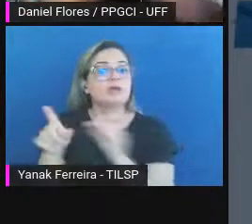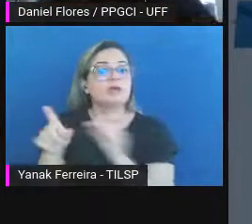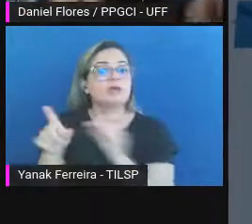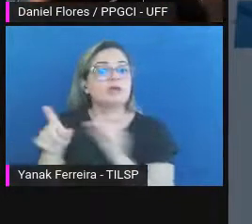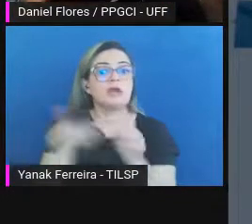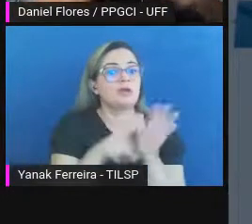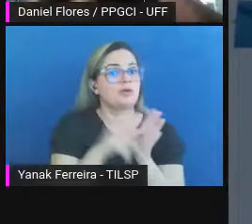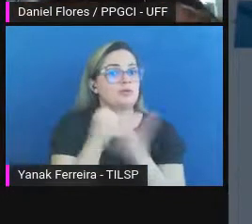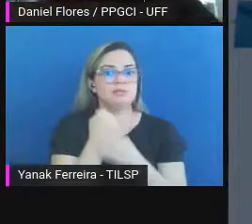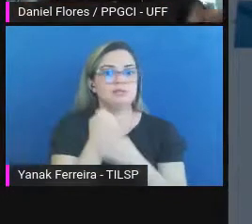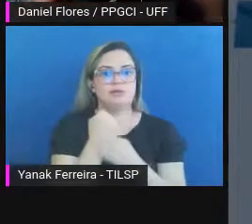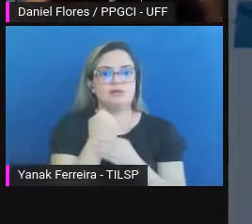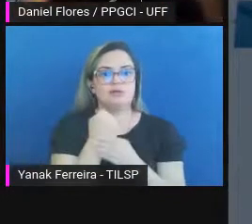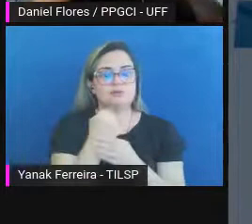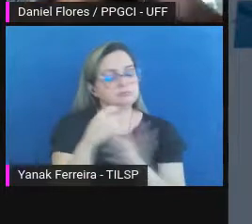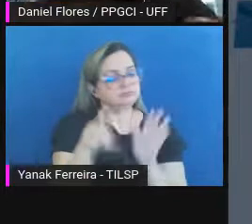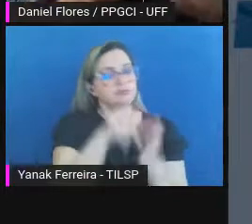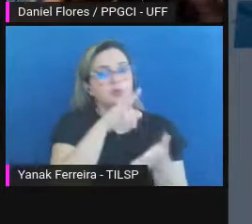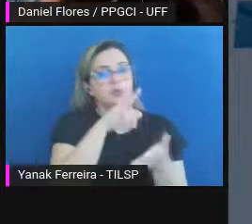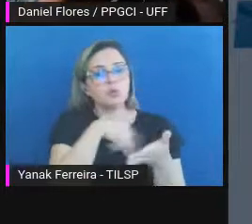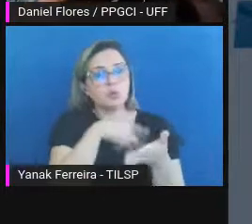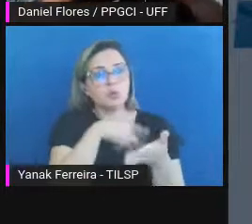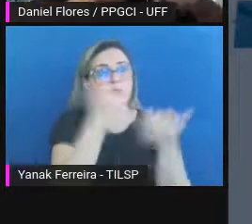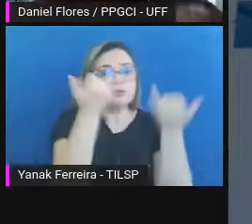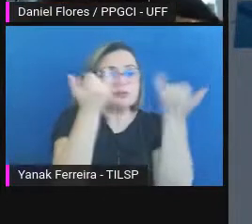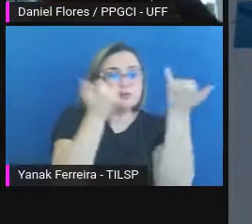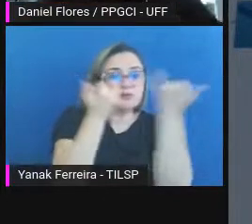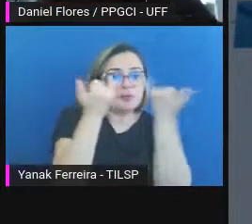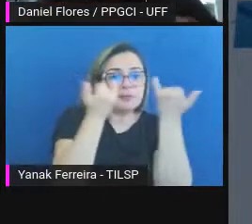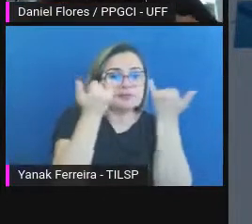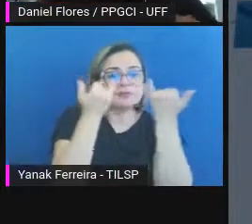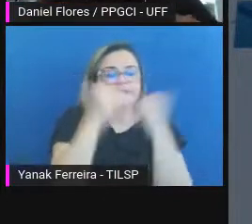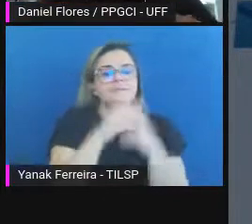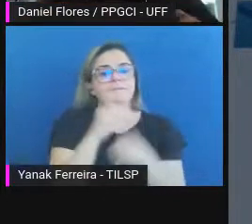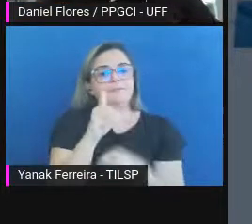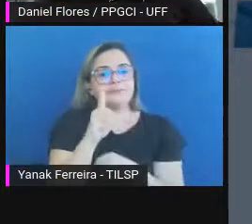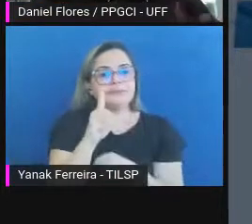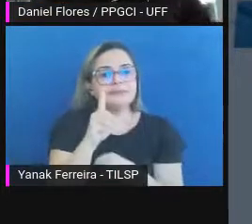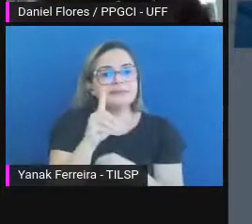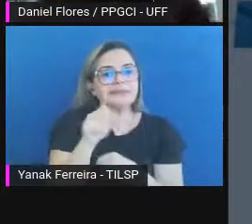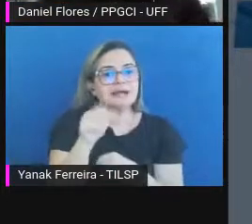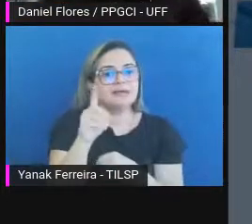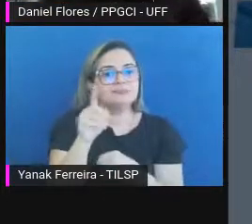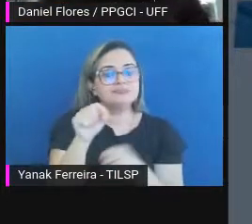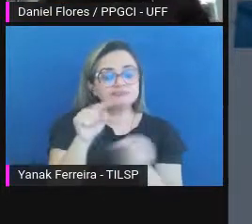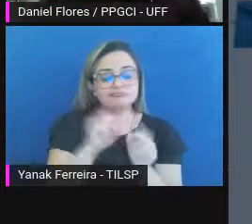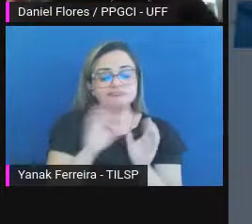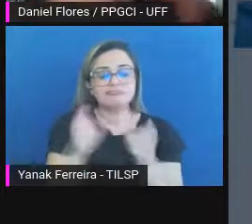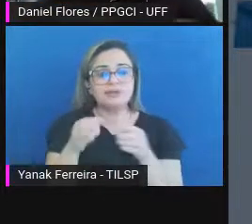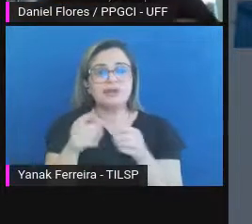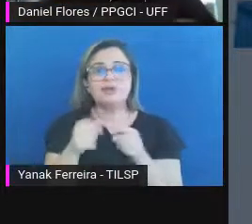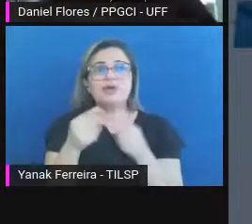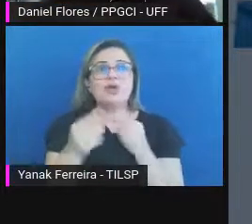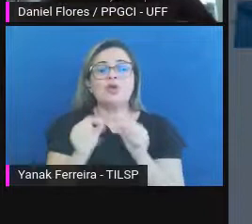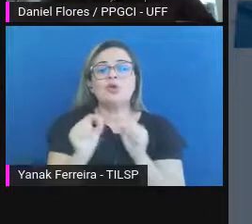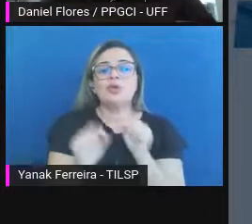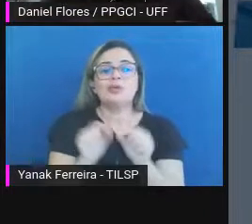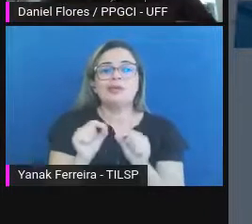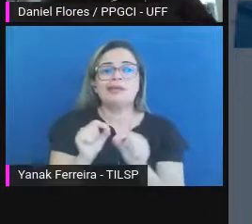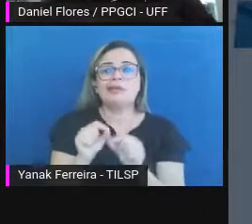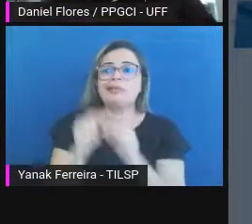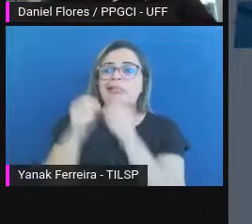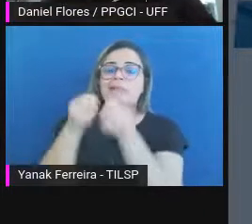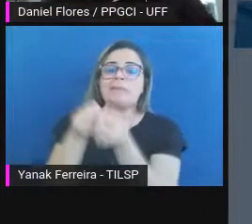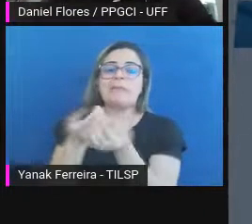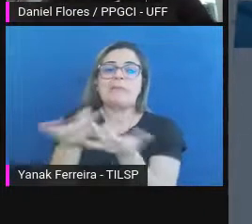ter documentos, informações e dados em pacotes, do que soltos, sem estarem